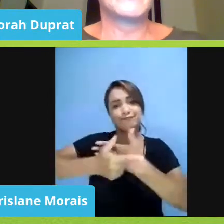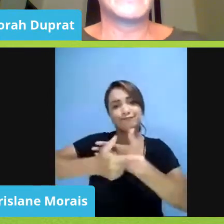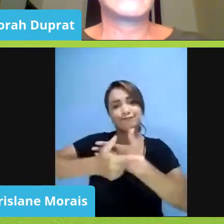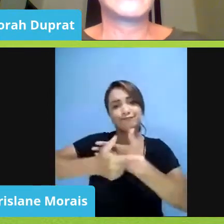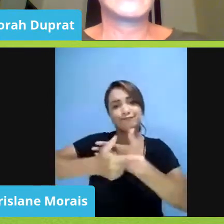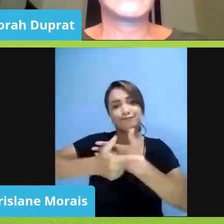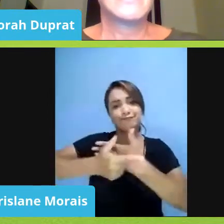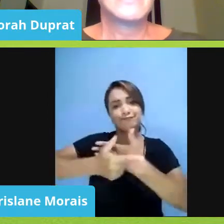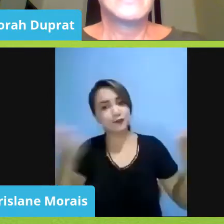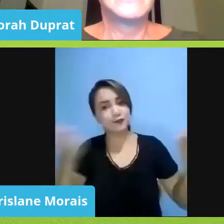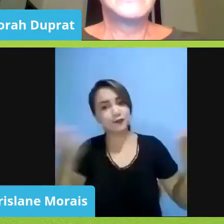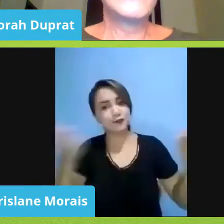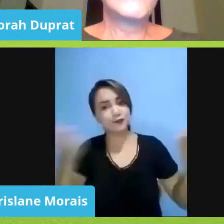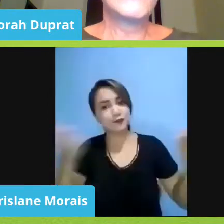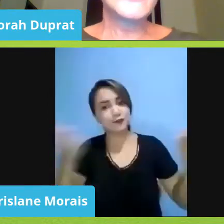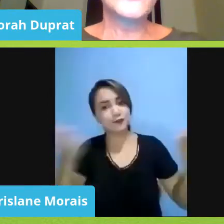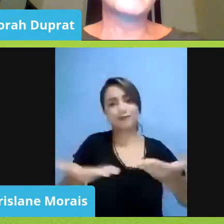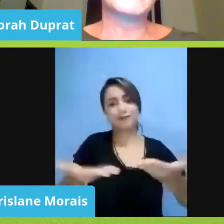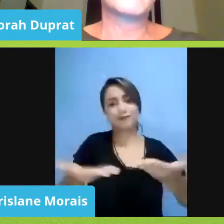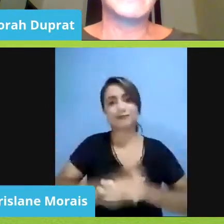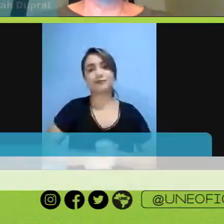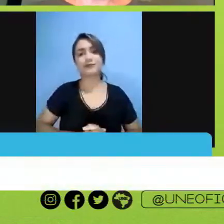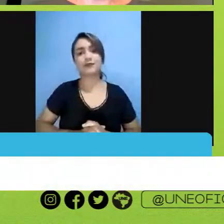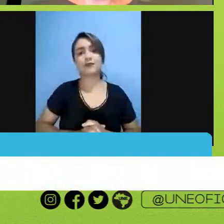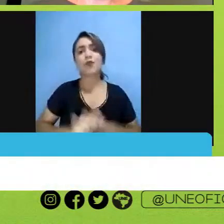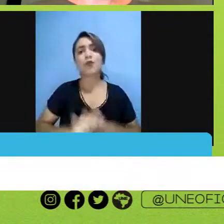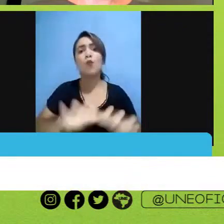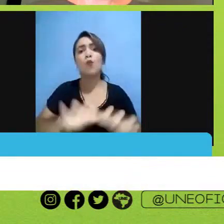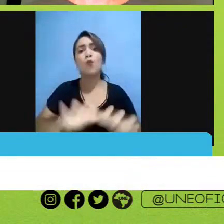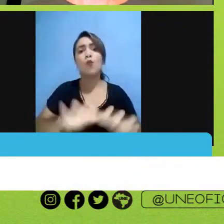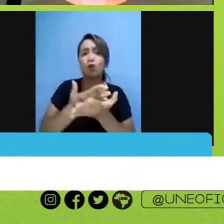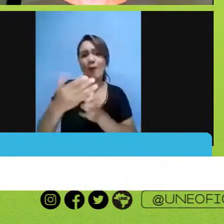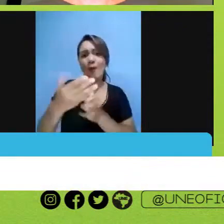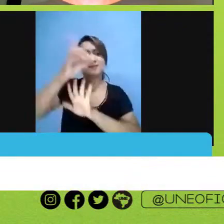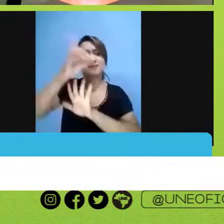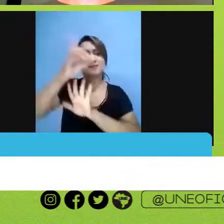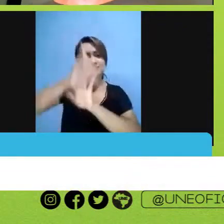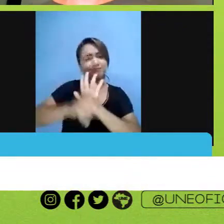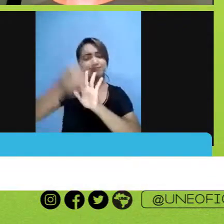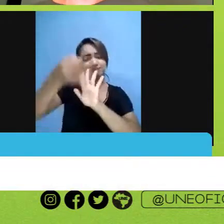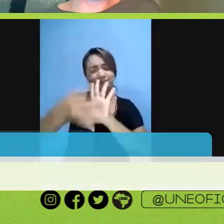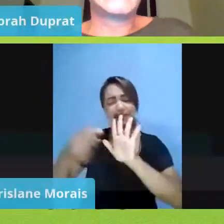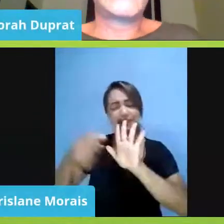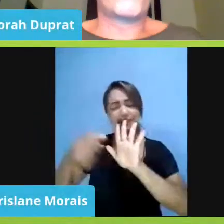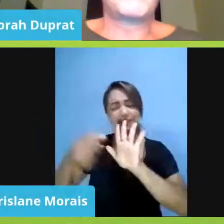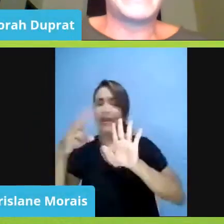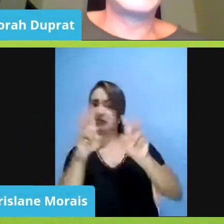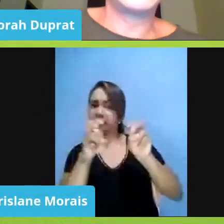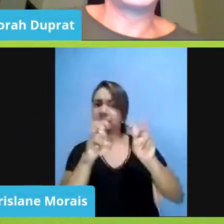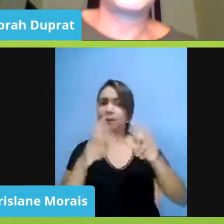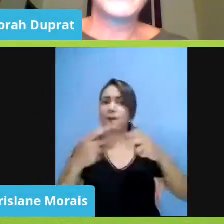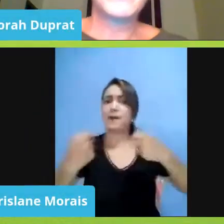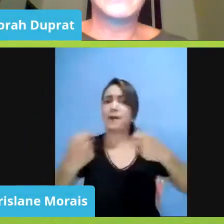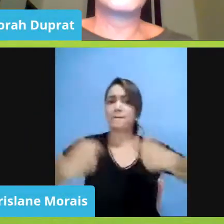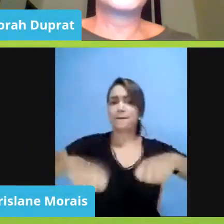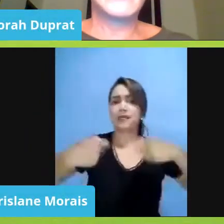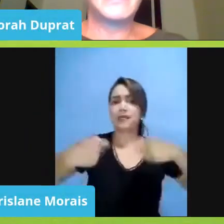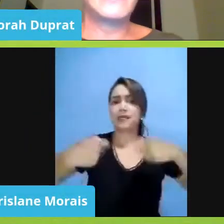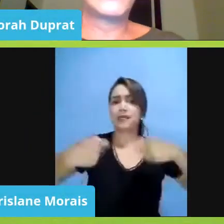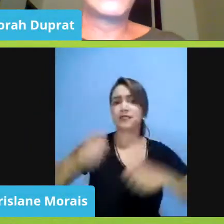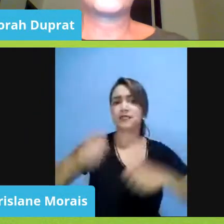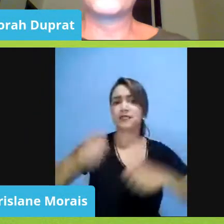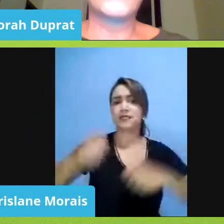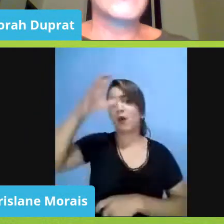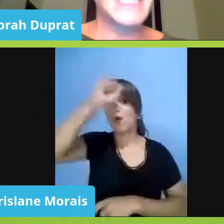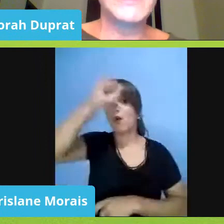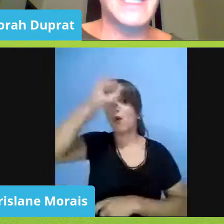nesse momento, né, e quando a gente começa a falar em direito, a gente tem que compreender que o